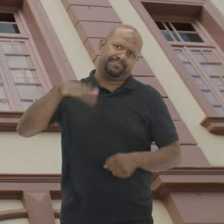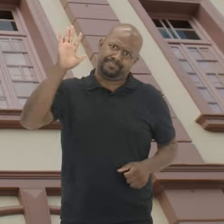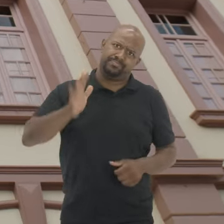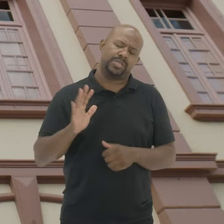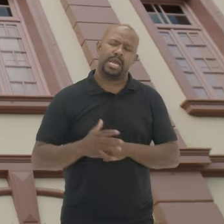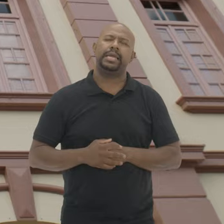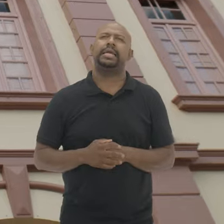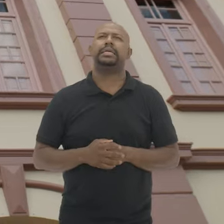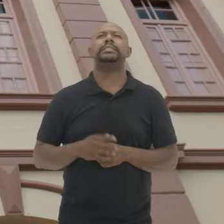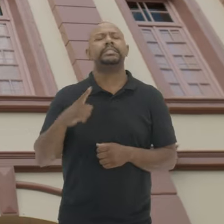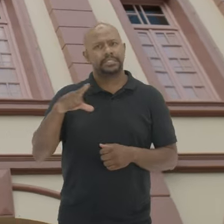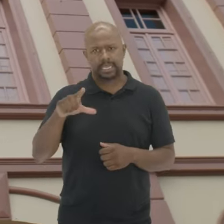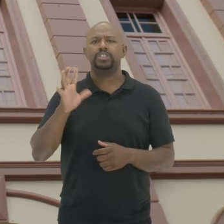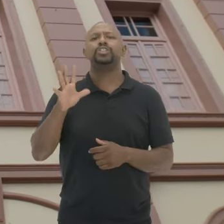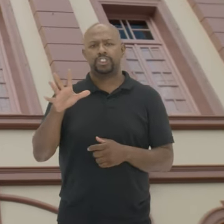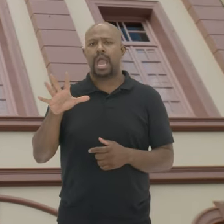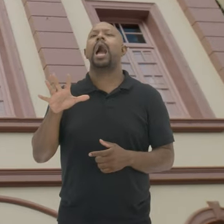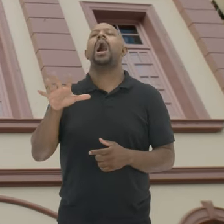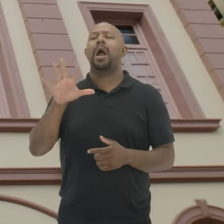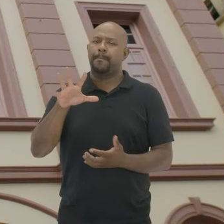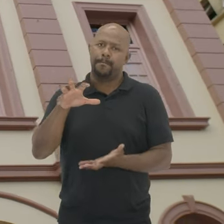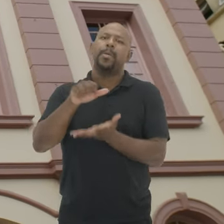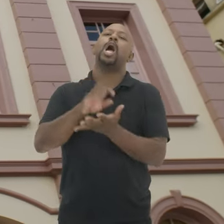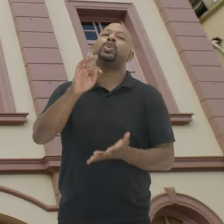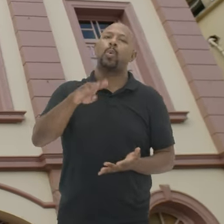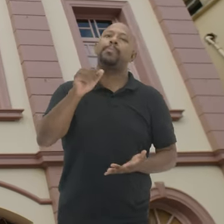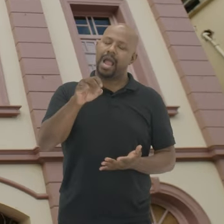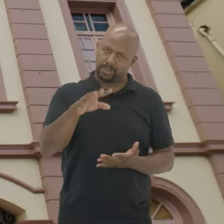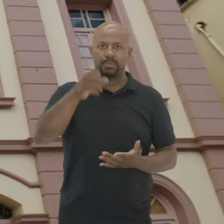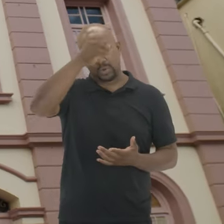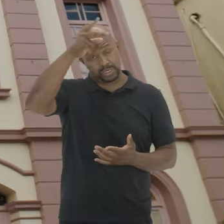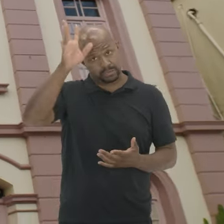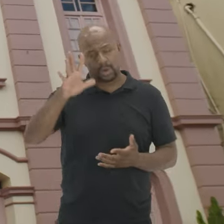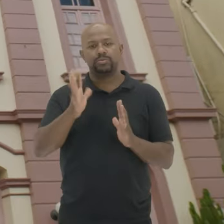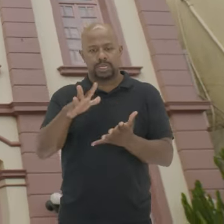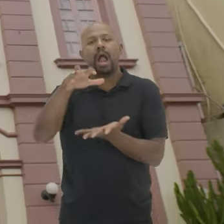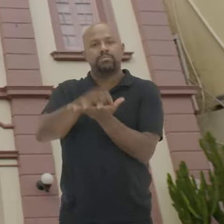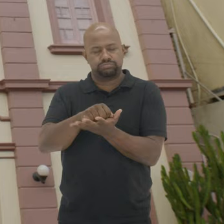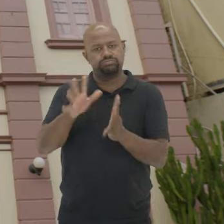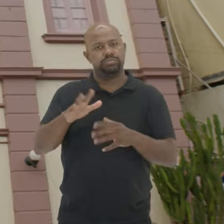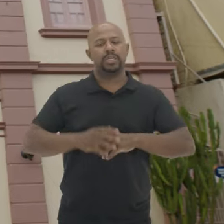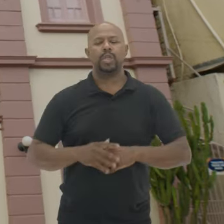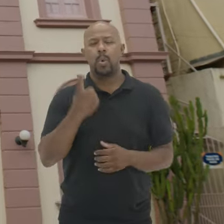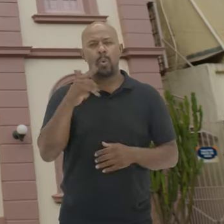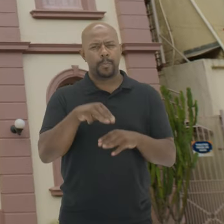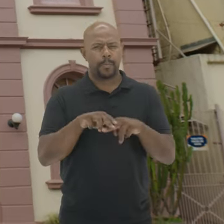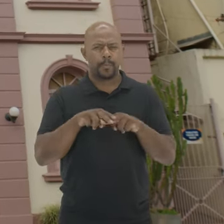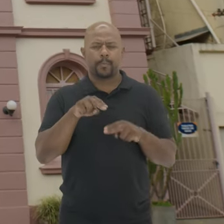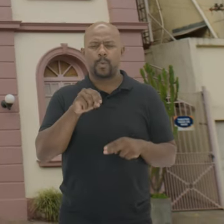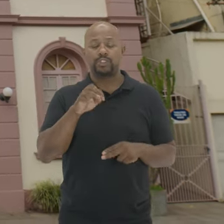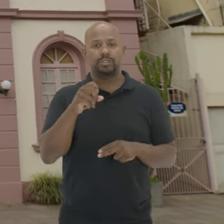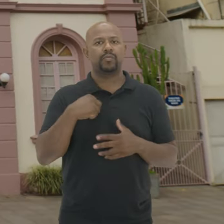Ele tem Tem proteção Em nível municipal Ou seja Ele é atombado E um dos motivos De